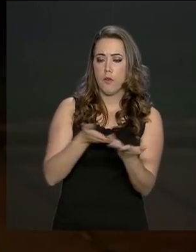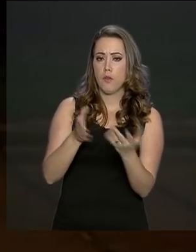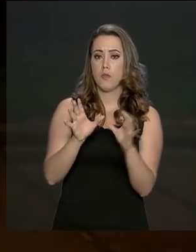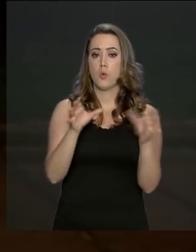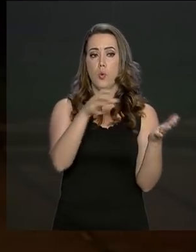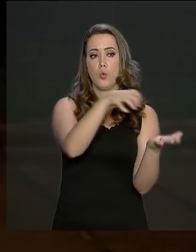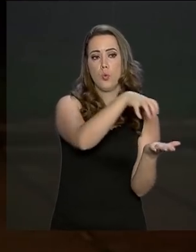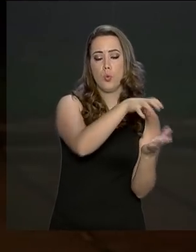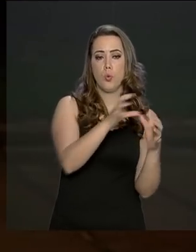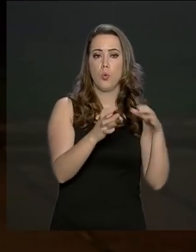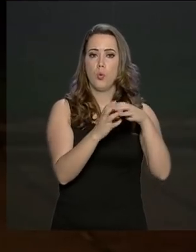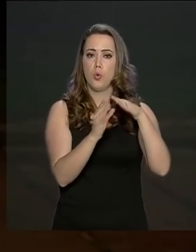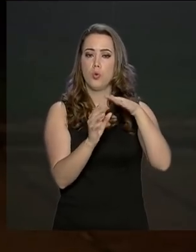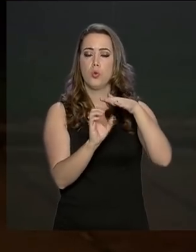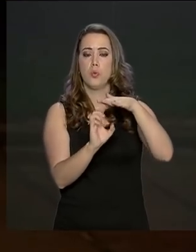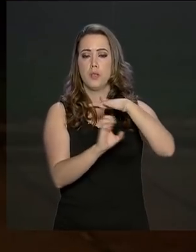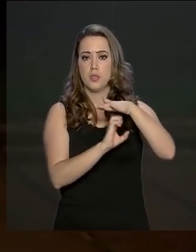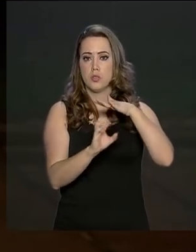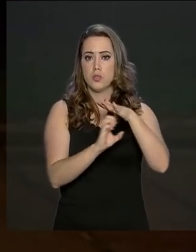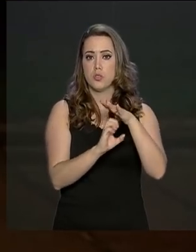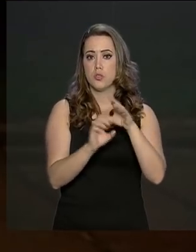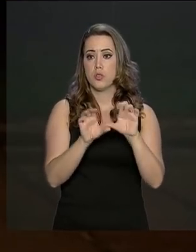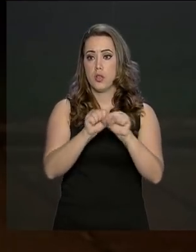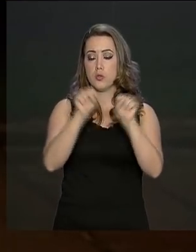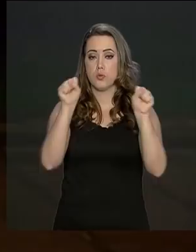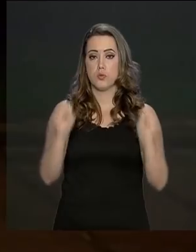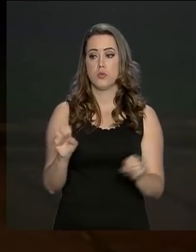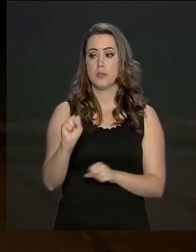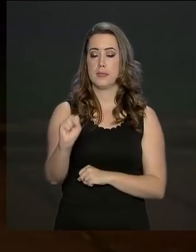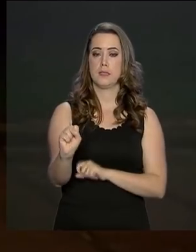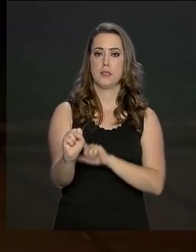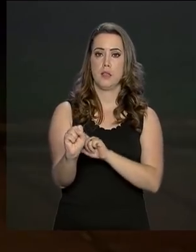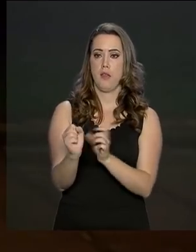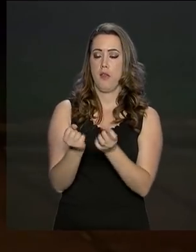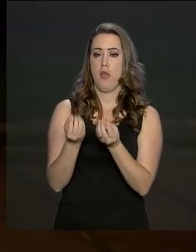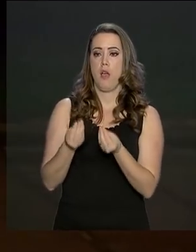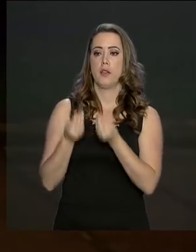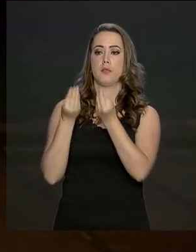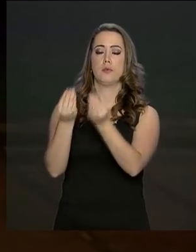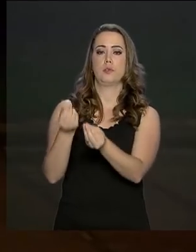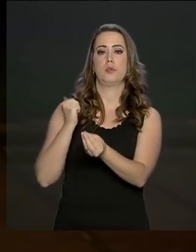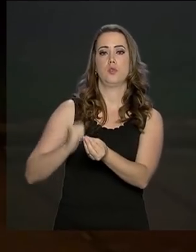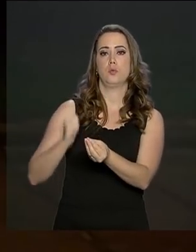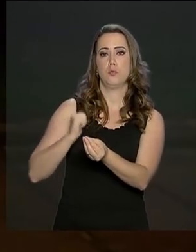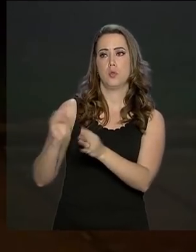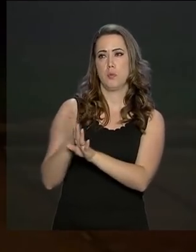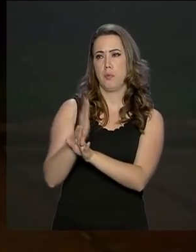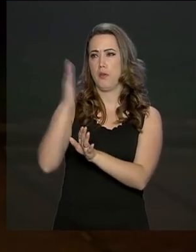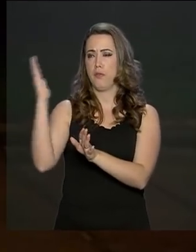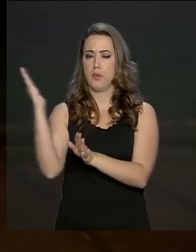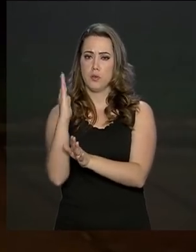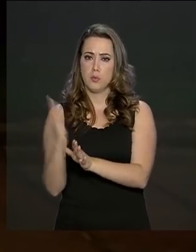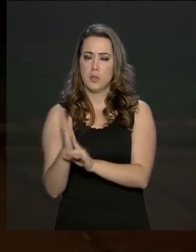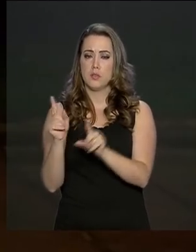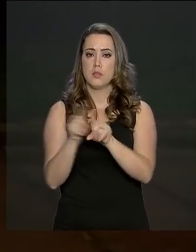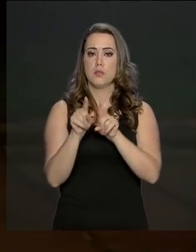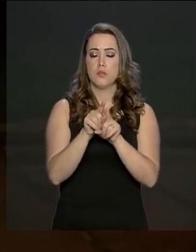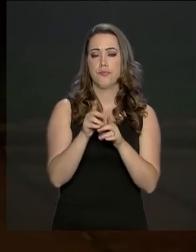entidades do Sistema S, a concessão de bolsas, né, para ensino no exterior e também